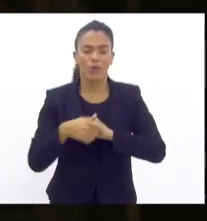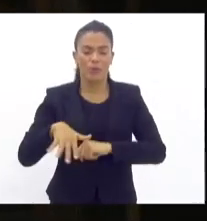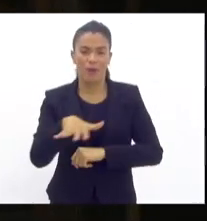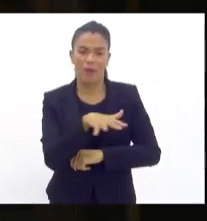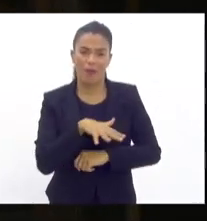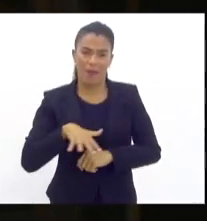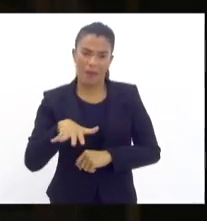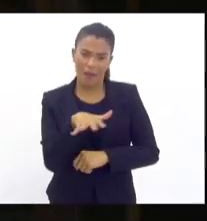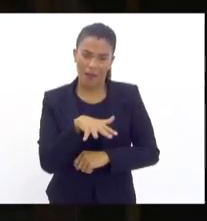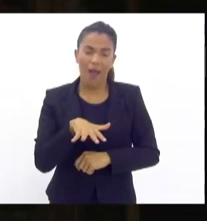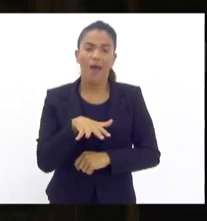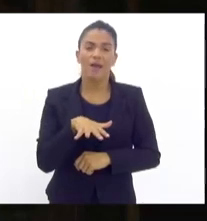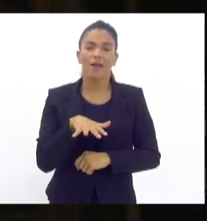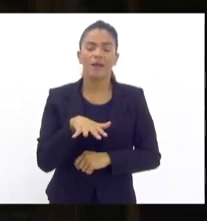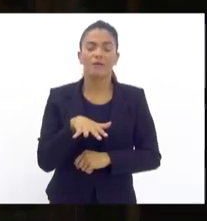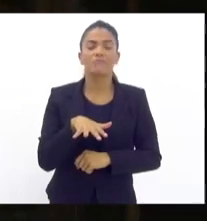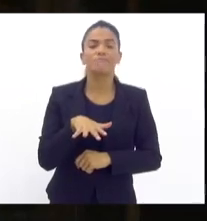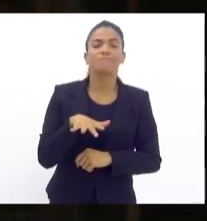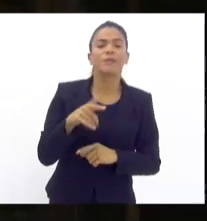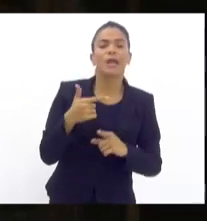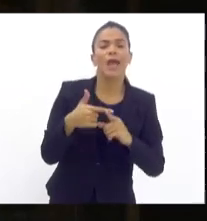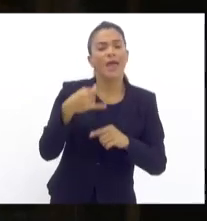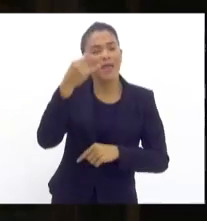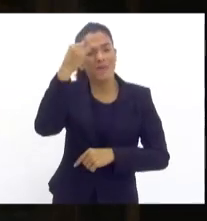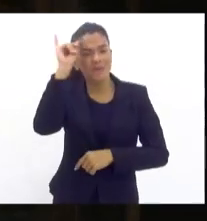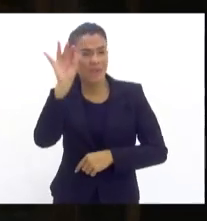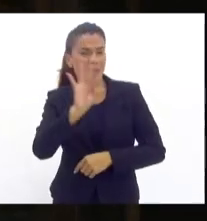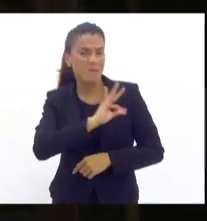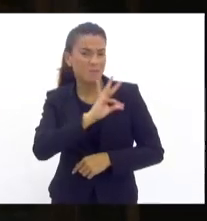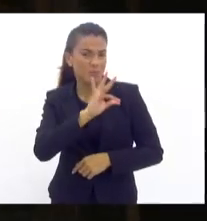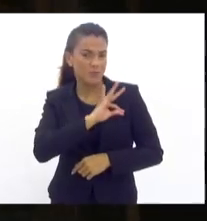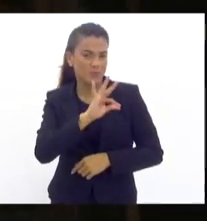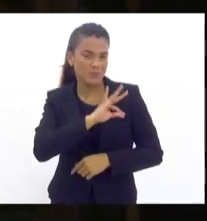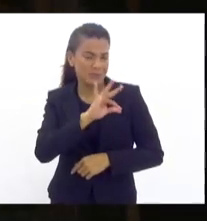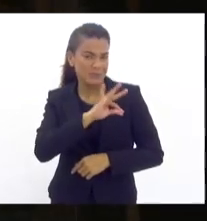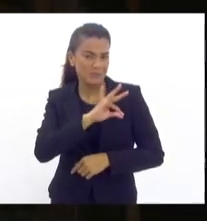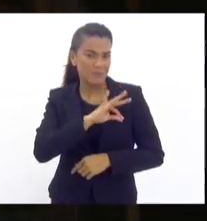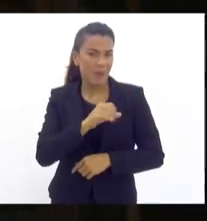conflagrada, evitar o policiamento ordinário.